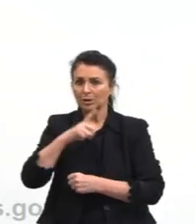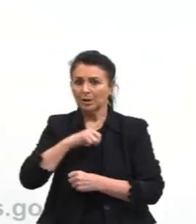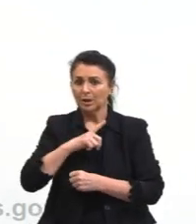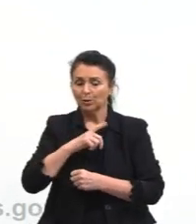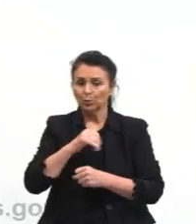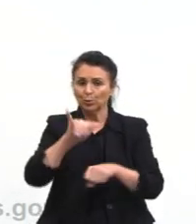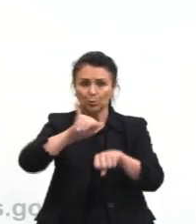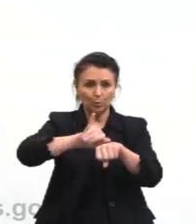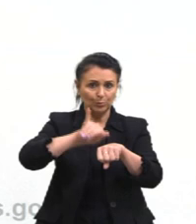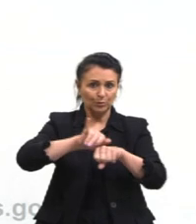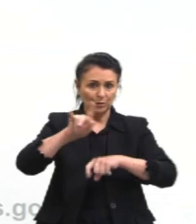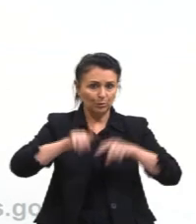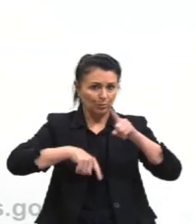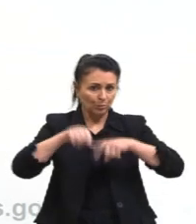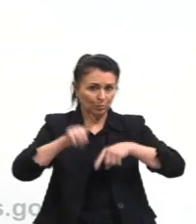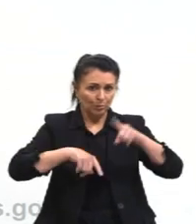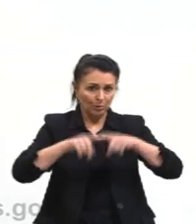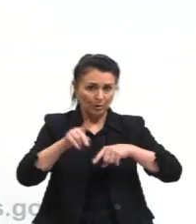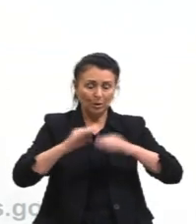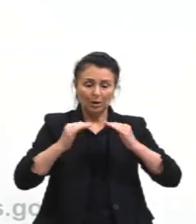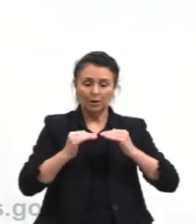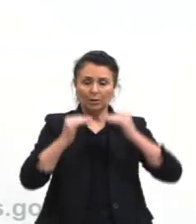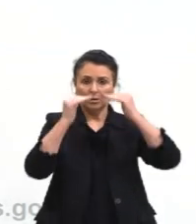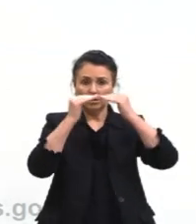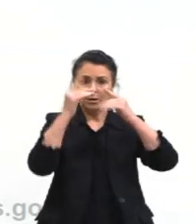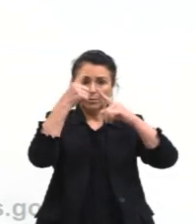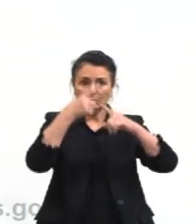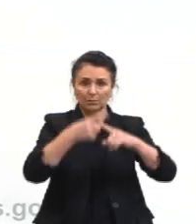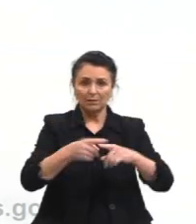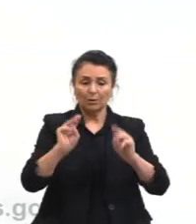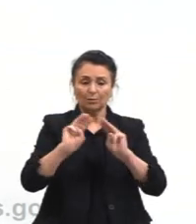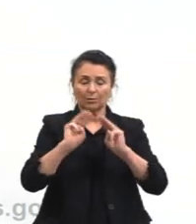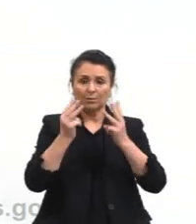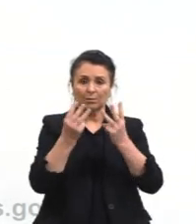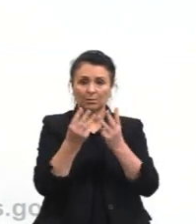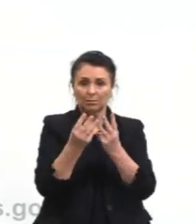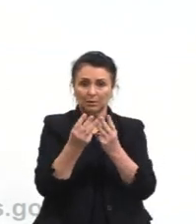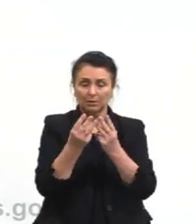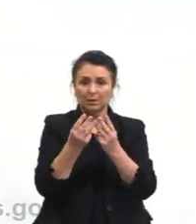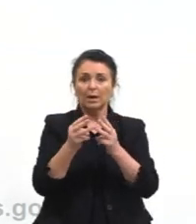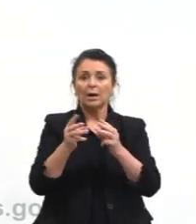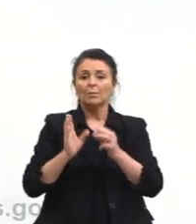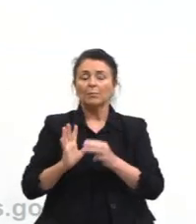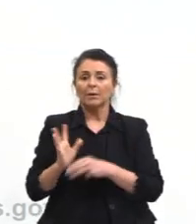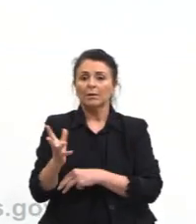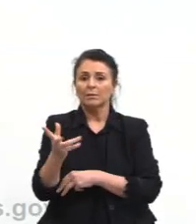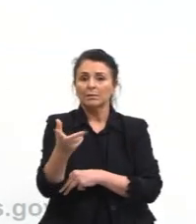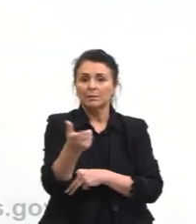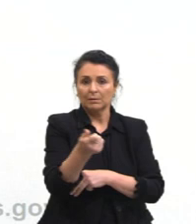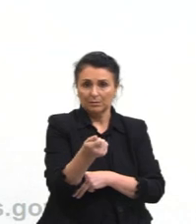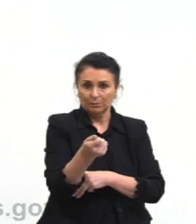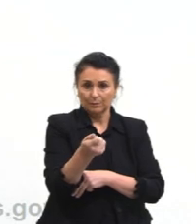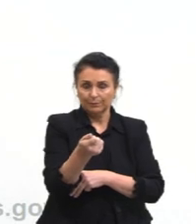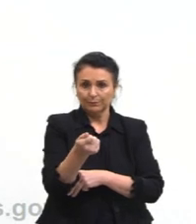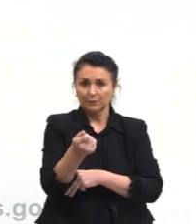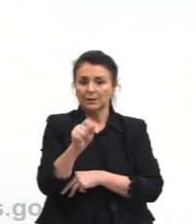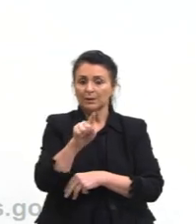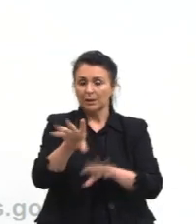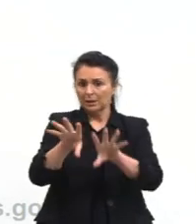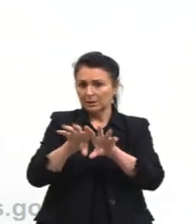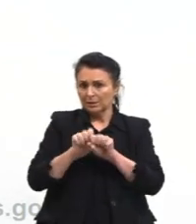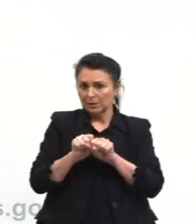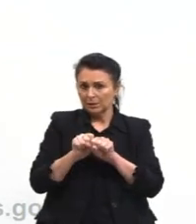corpo é proporcional à multiplicação da massa pela aceleração por ele adquirida.